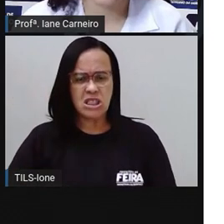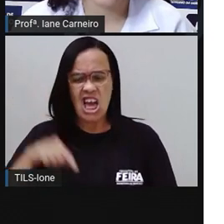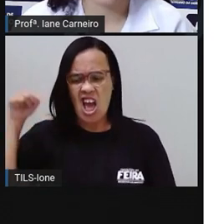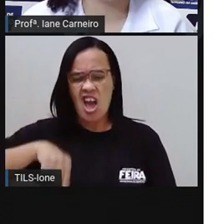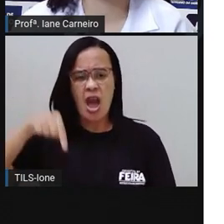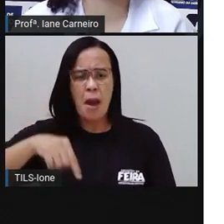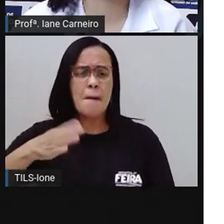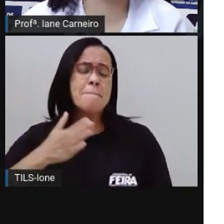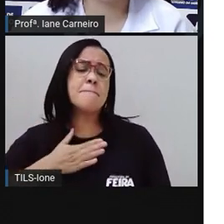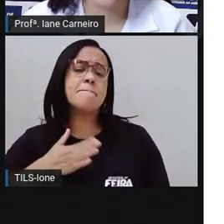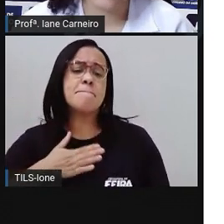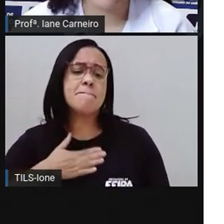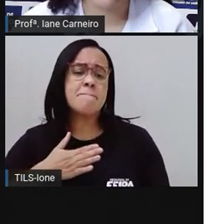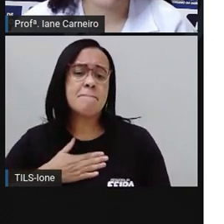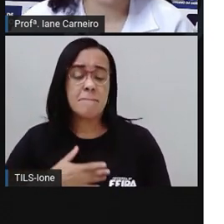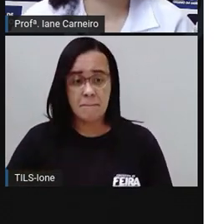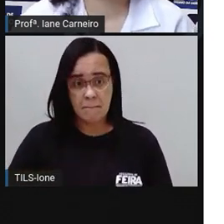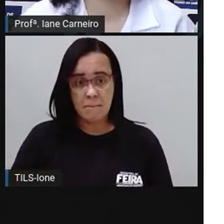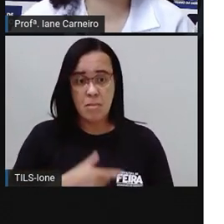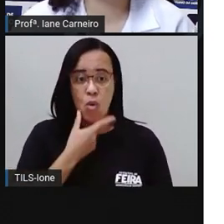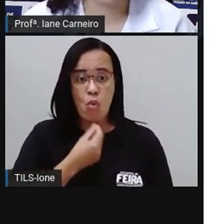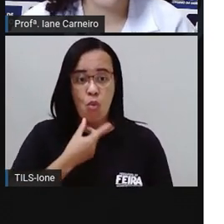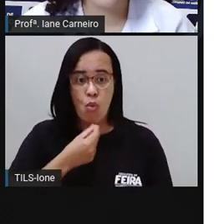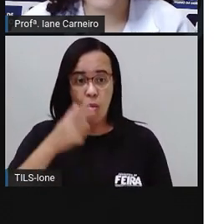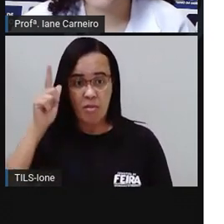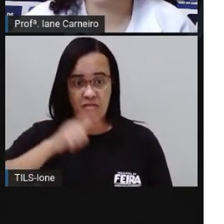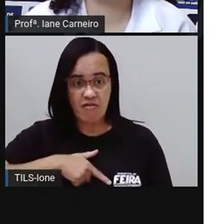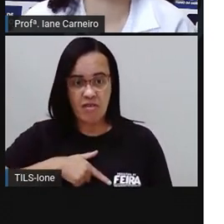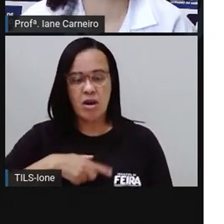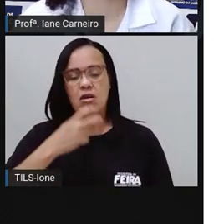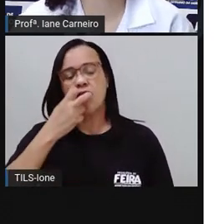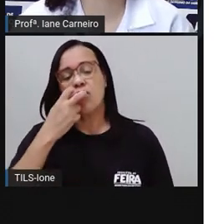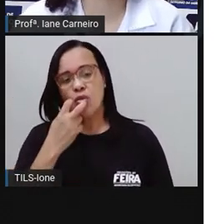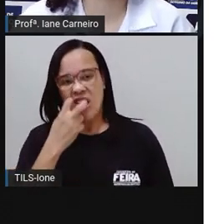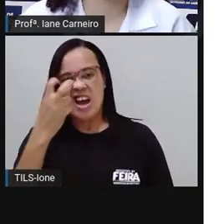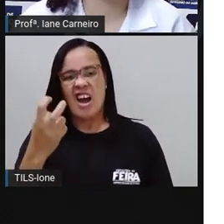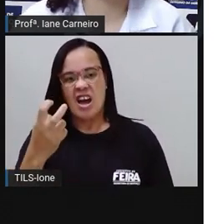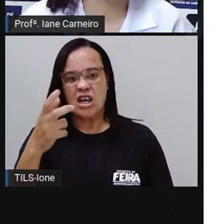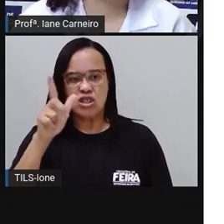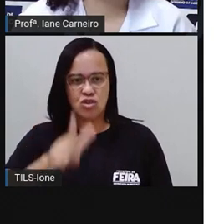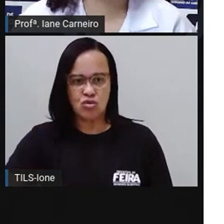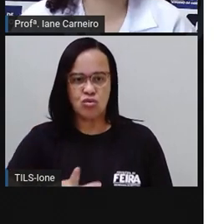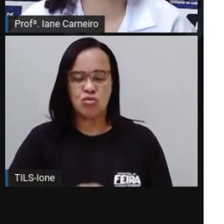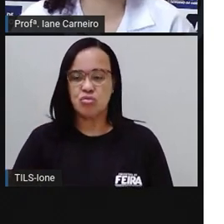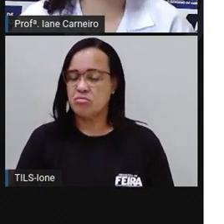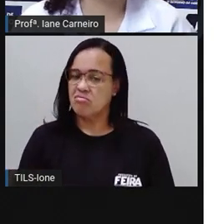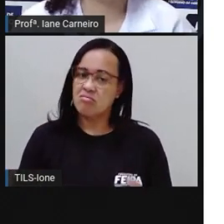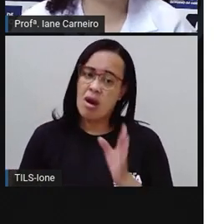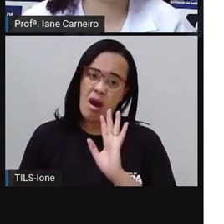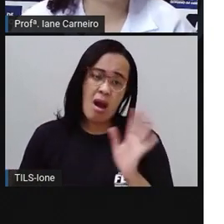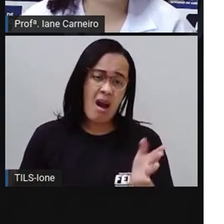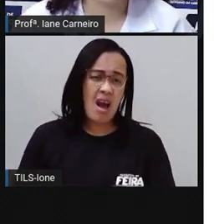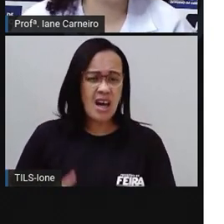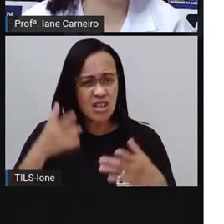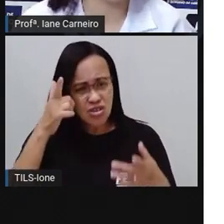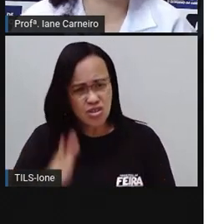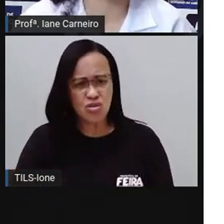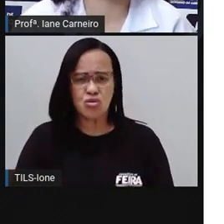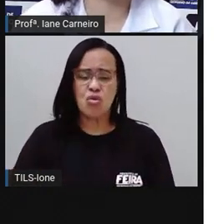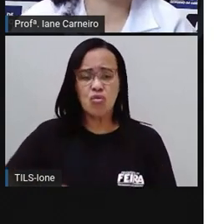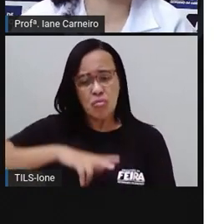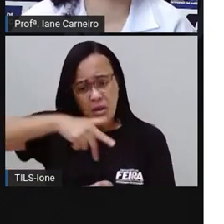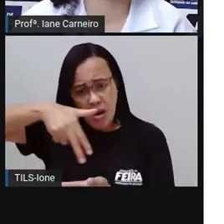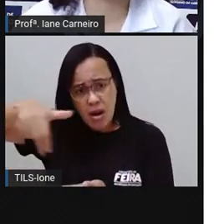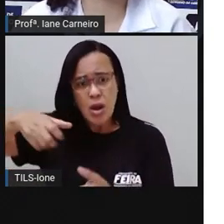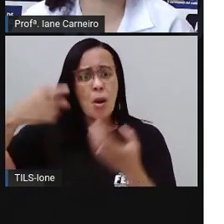é minha, rosnou o Duende. De novo não, pensou Theo. Mas eu tenho de atravessar a ponte para ir